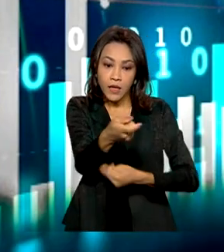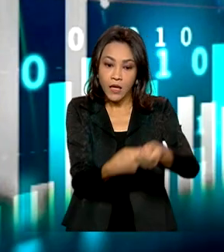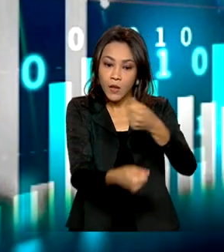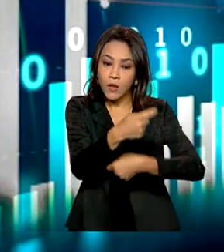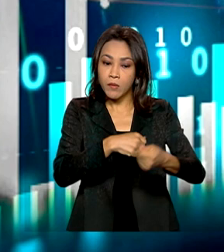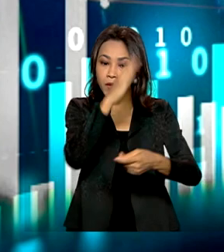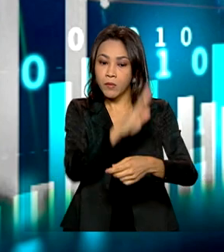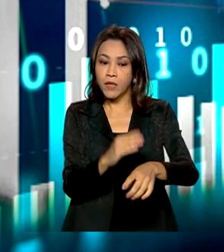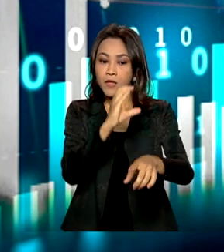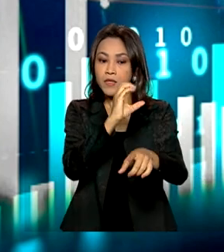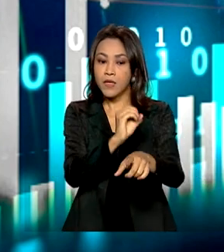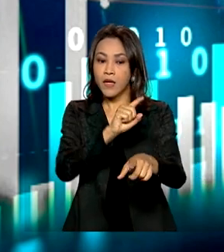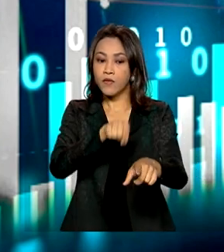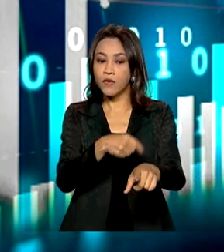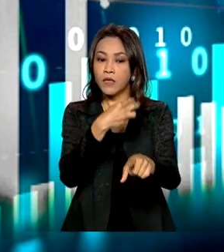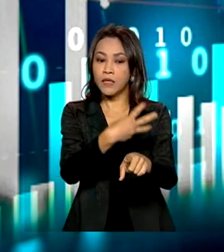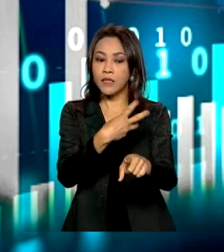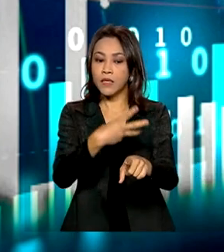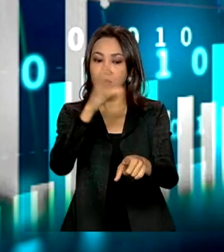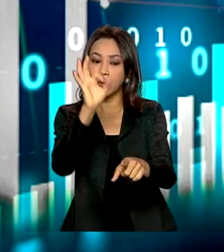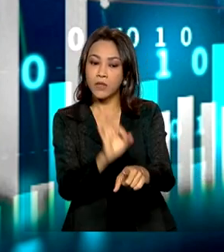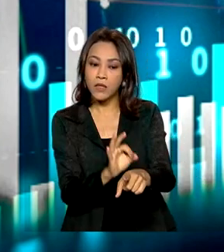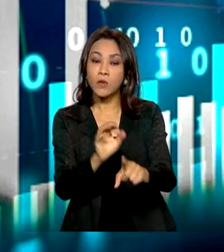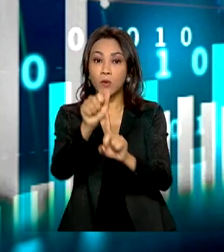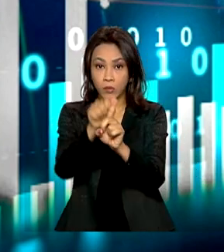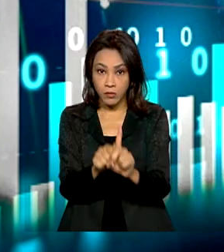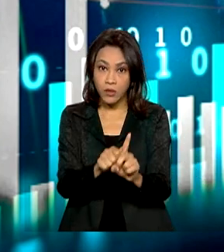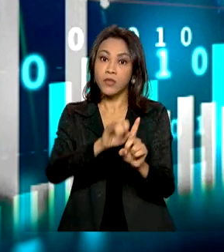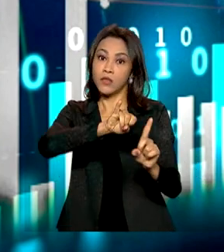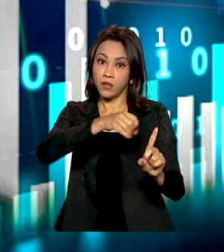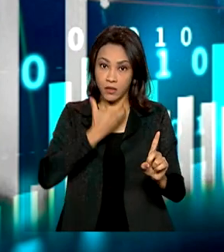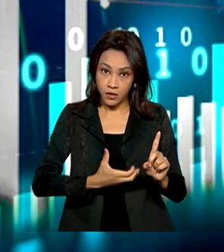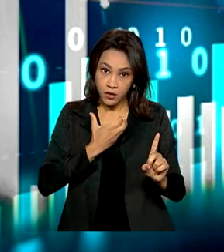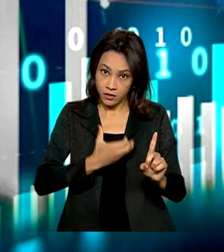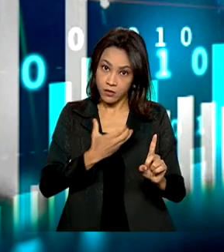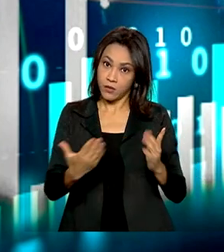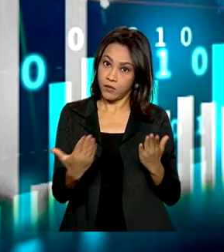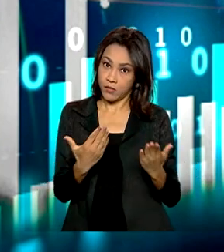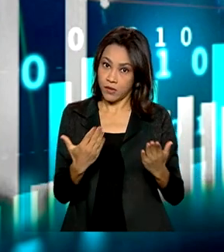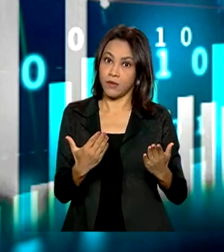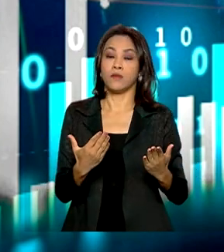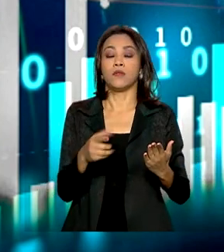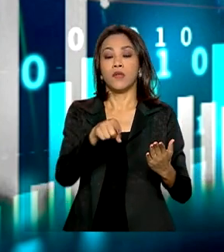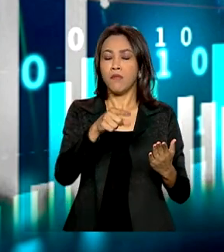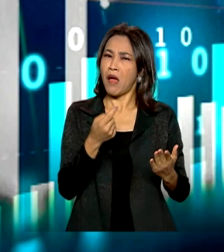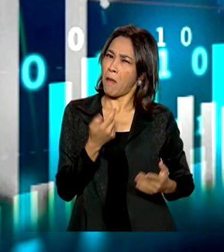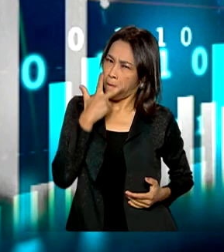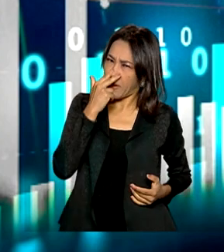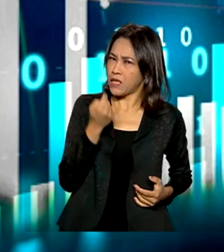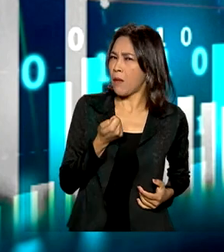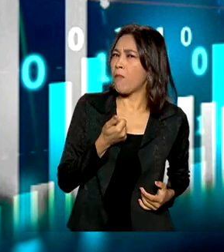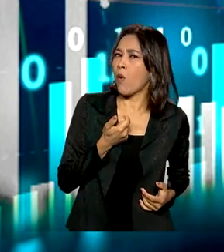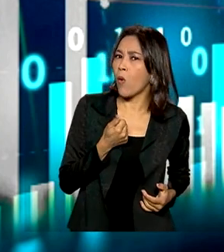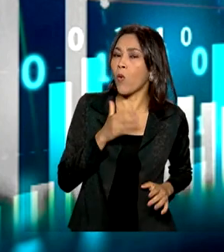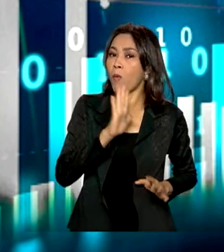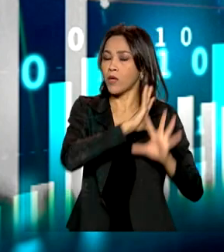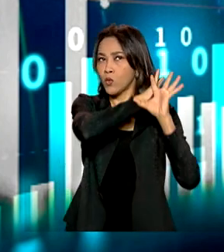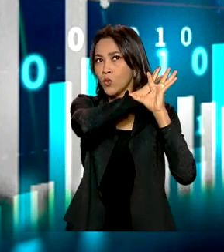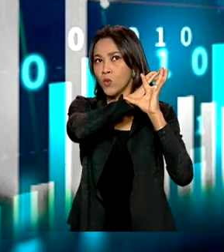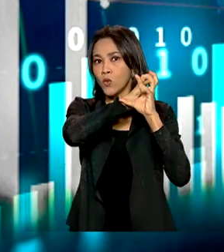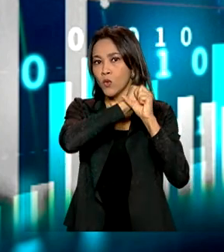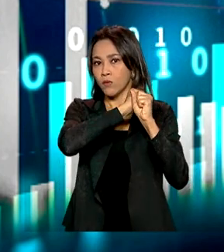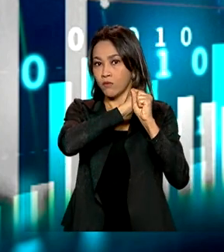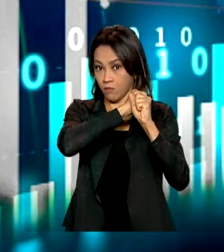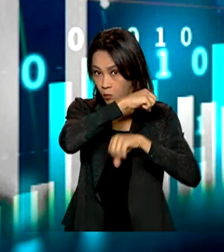cresceu 0,33% em dezembro, em relação ao mês anterior. Pode parecer pouco, mas no acumulado do ano,